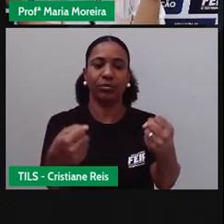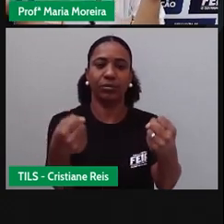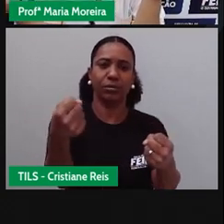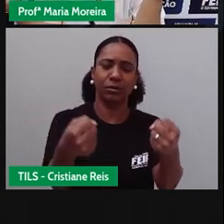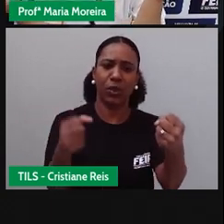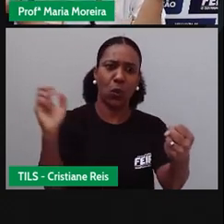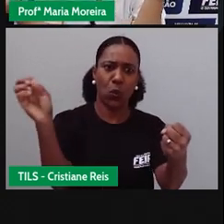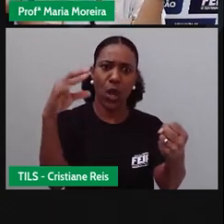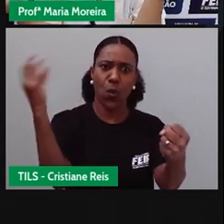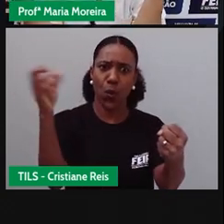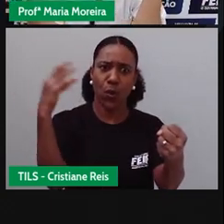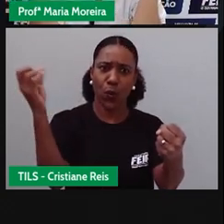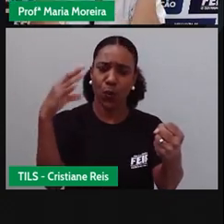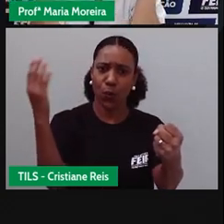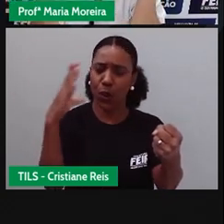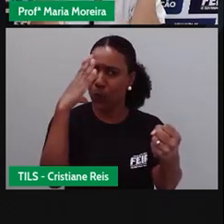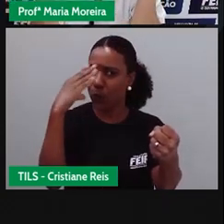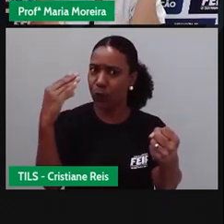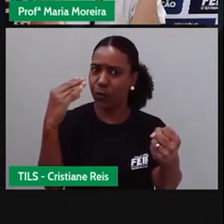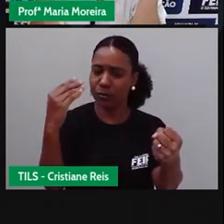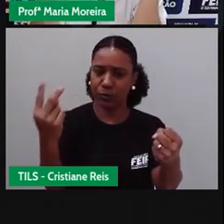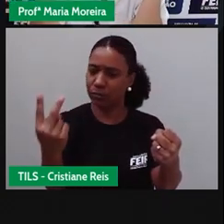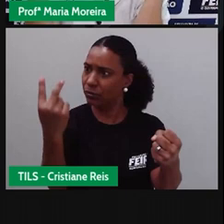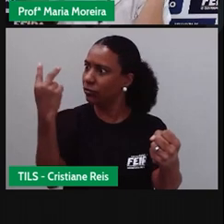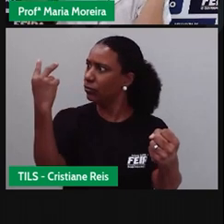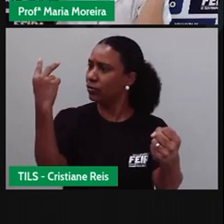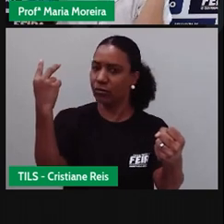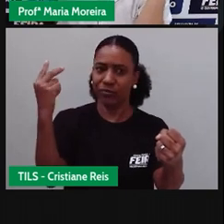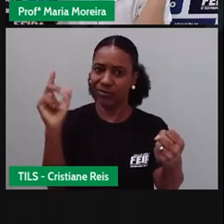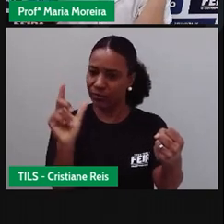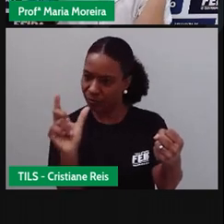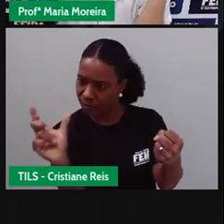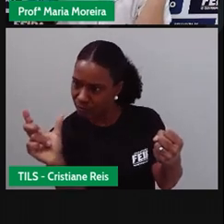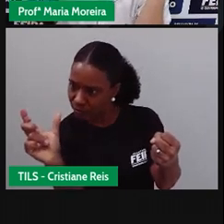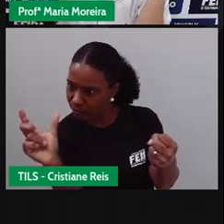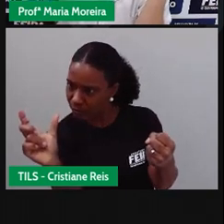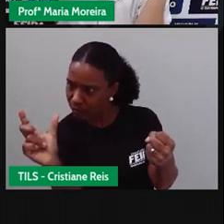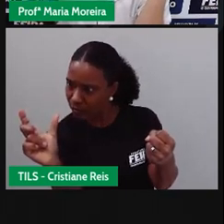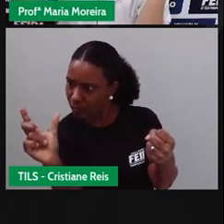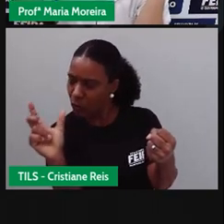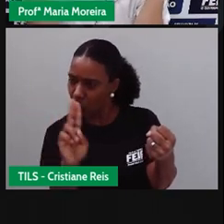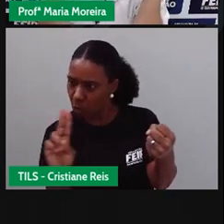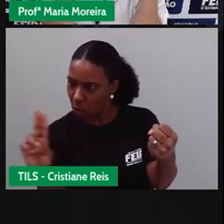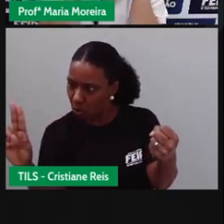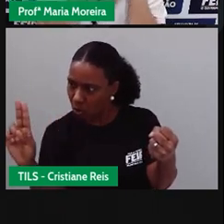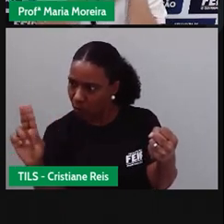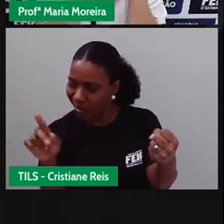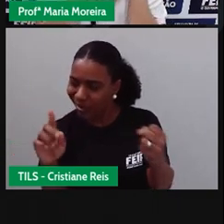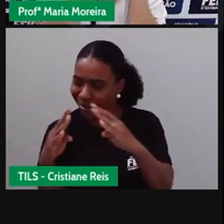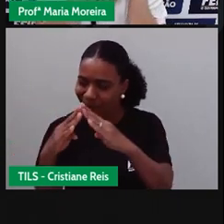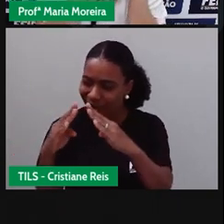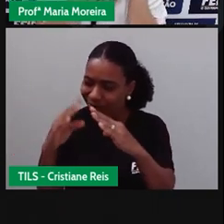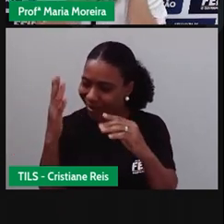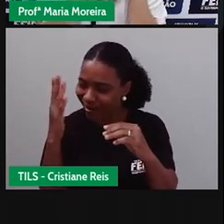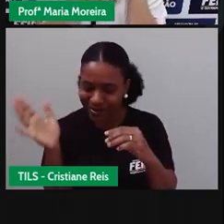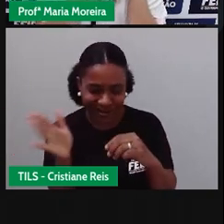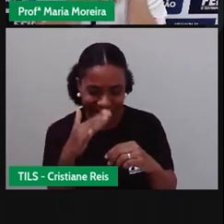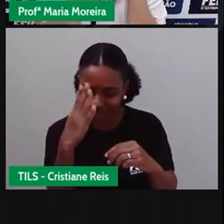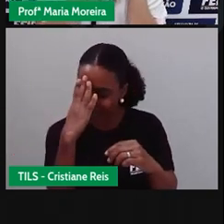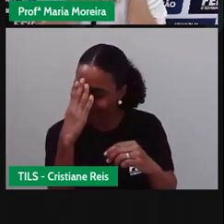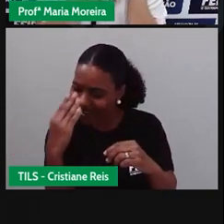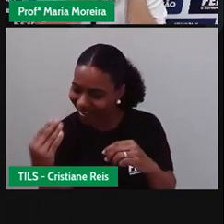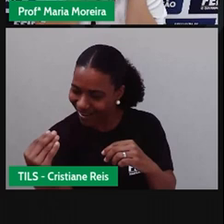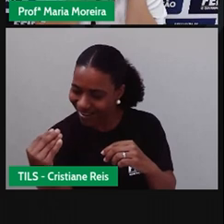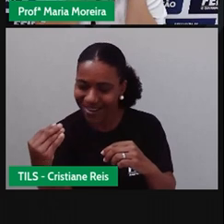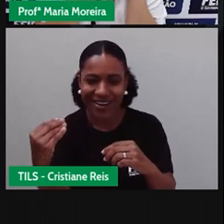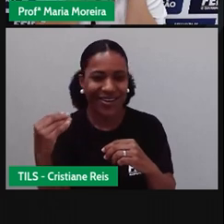escrever o nome. Ao contrário. Porque quando a pessoa olhasse pelo espelho. Aquele retrovisorzinho, tá? Do carro. Ele